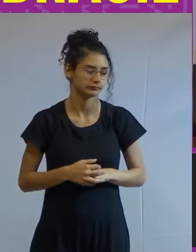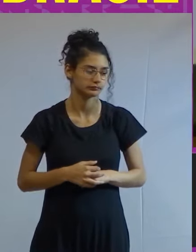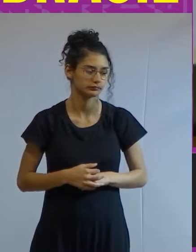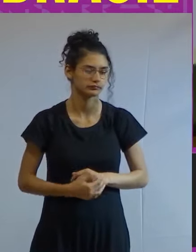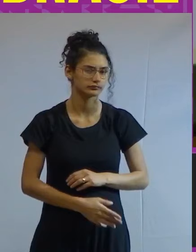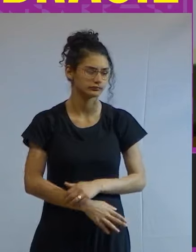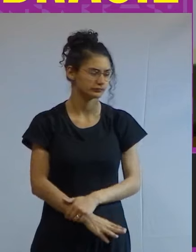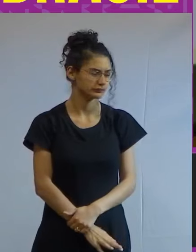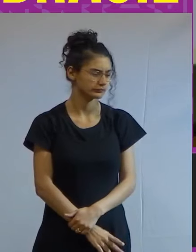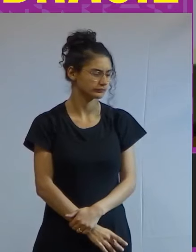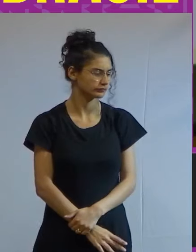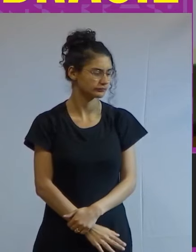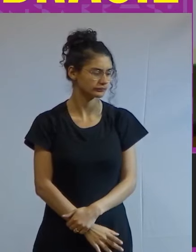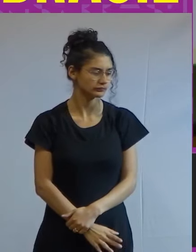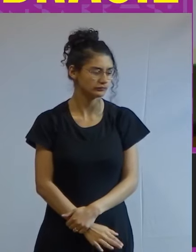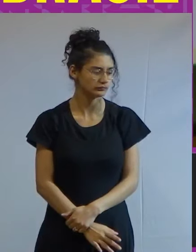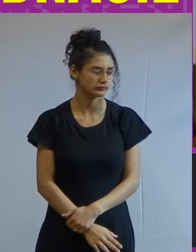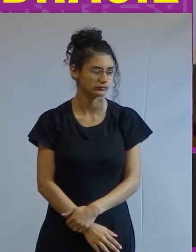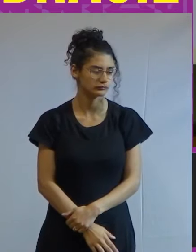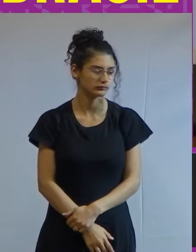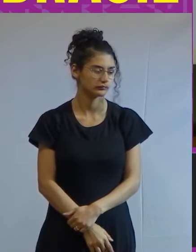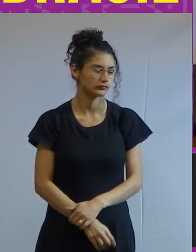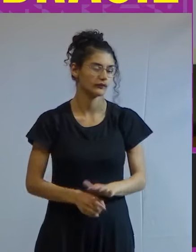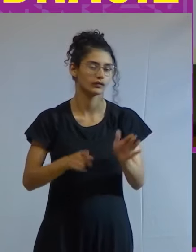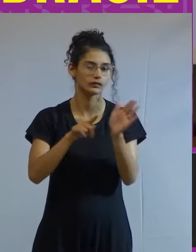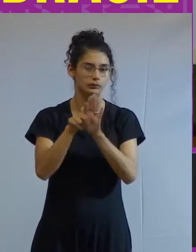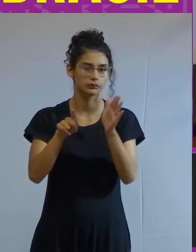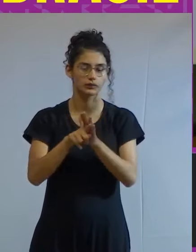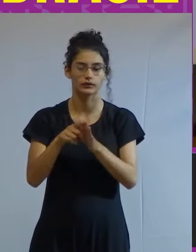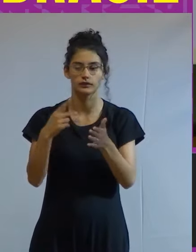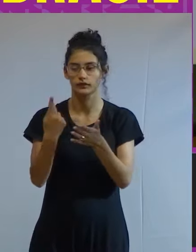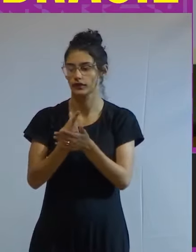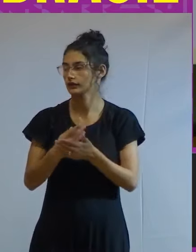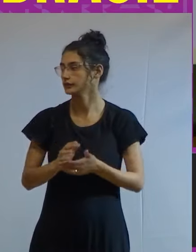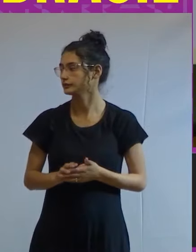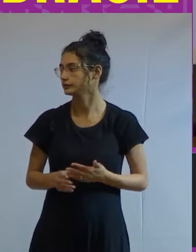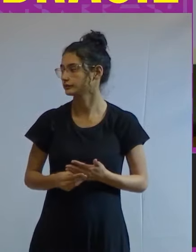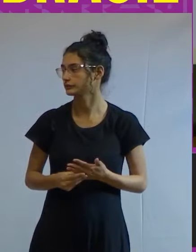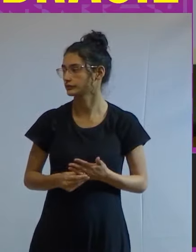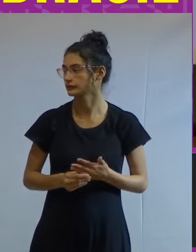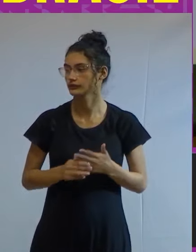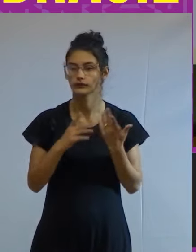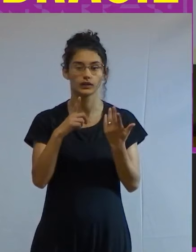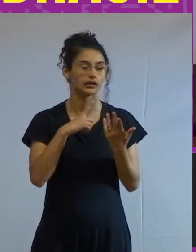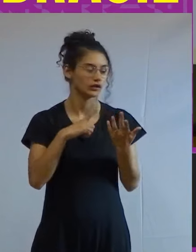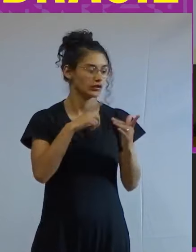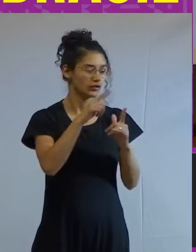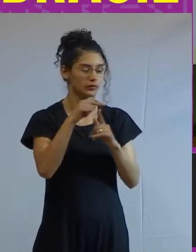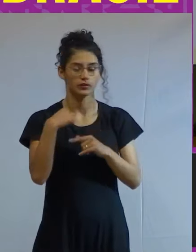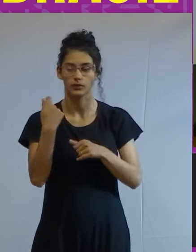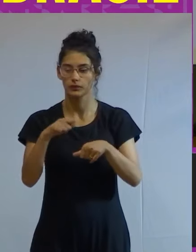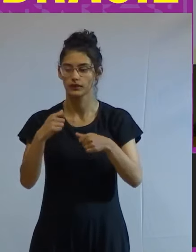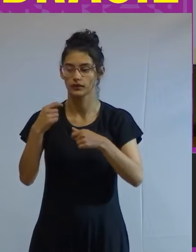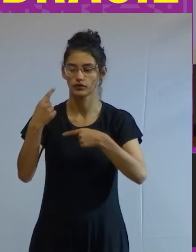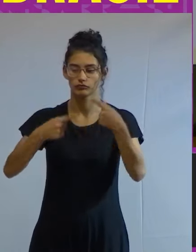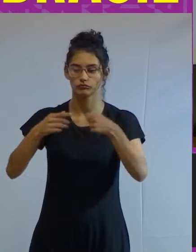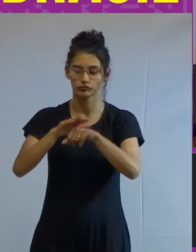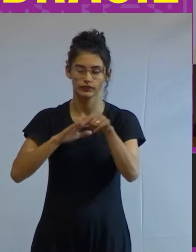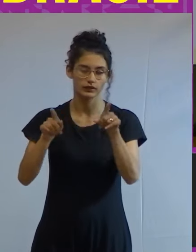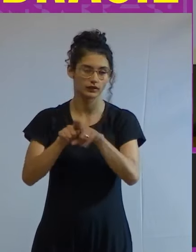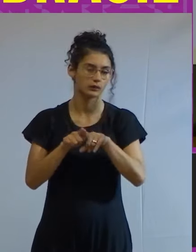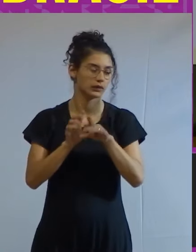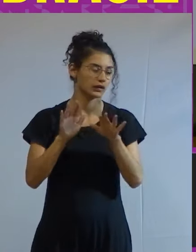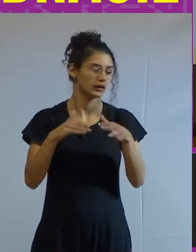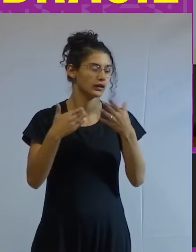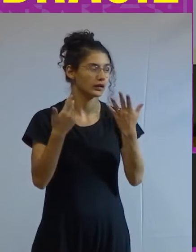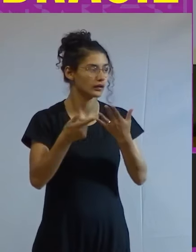perfeito eu falei que eu devia só fazer mais perguntas que estavam errados então assim esse tipo de coisa que a gente precisa discutir e